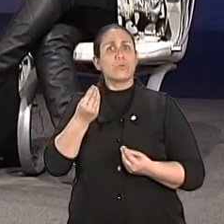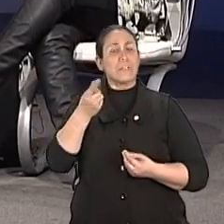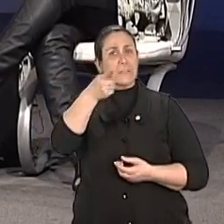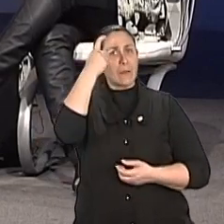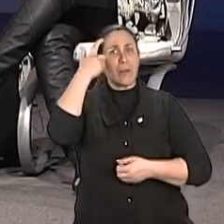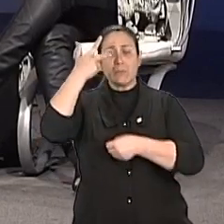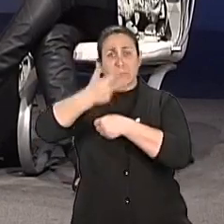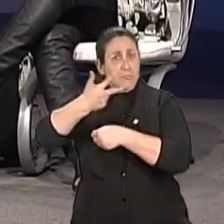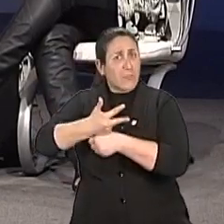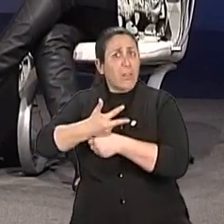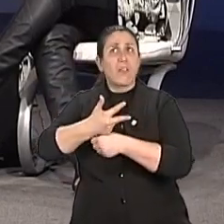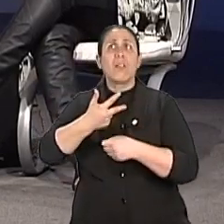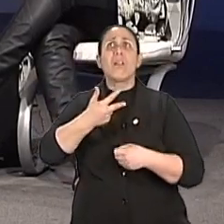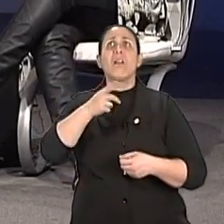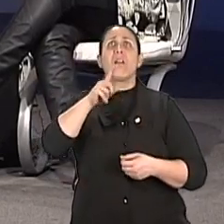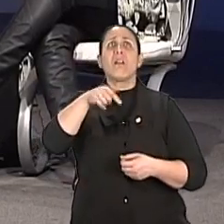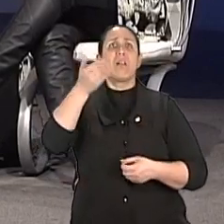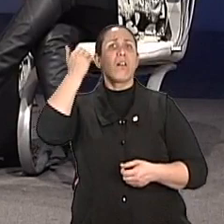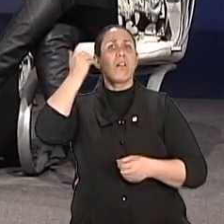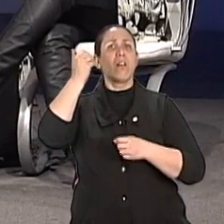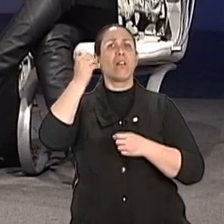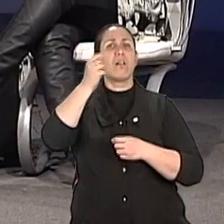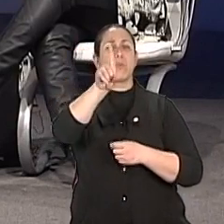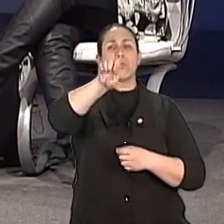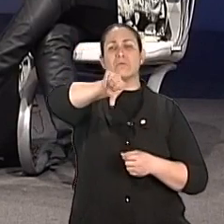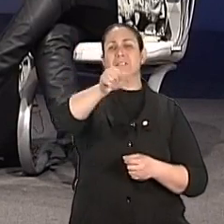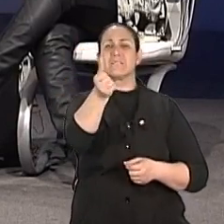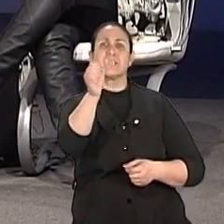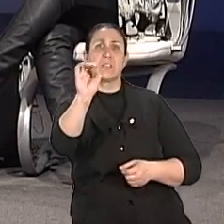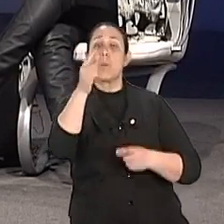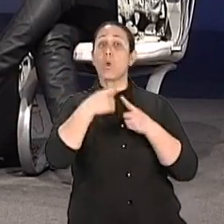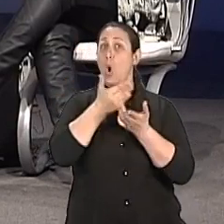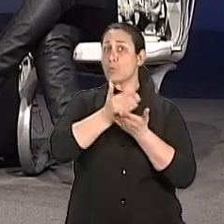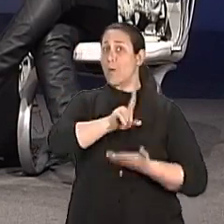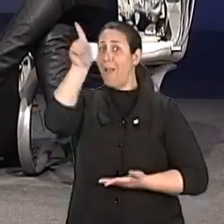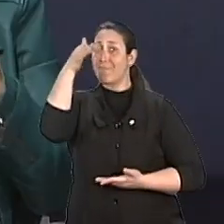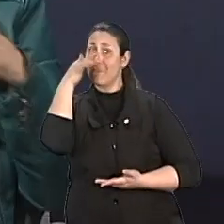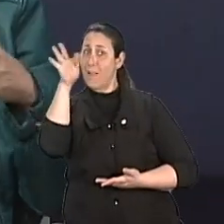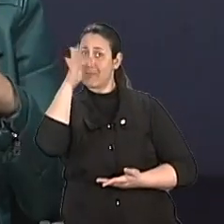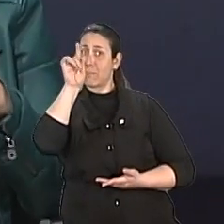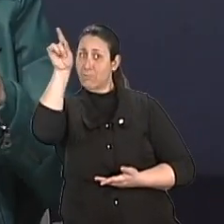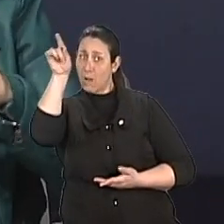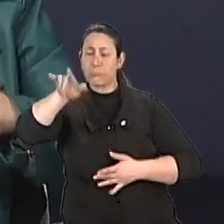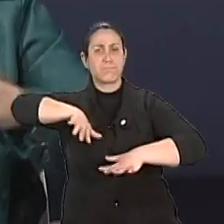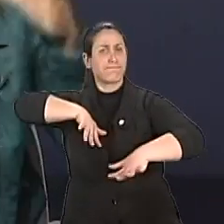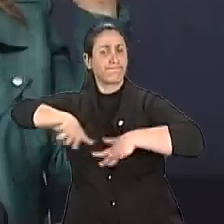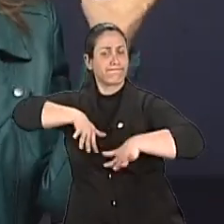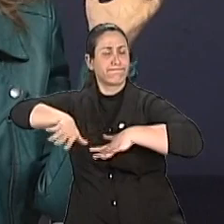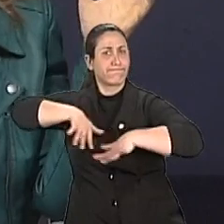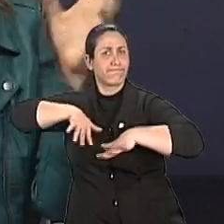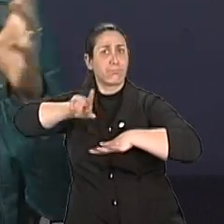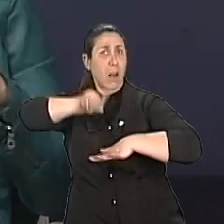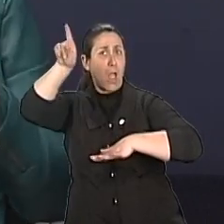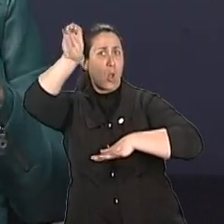terceira idade, ele veio na década de 60, ele surgiu na França, na verdade, né? Num movimento francês na